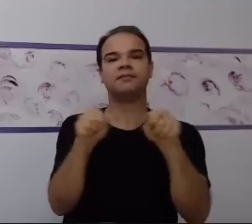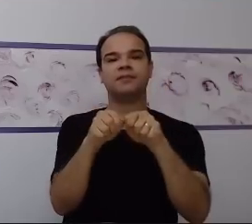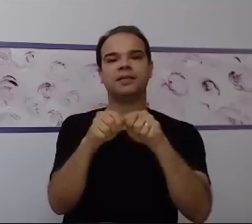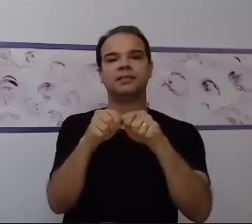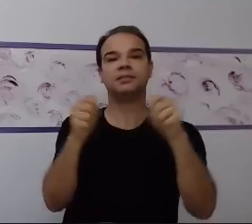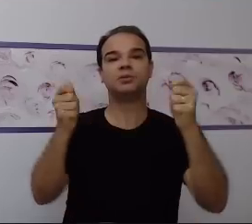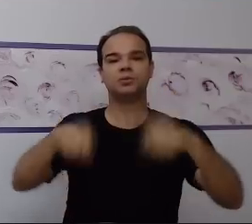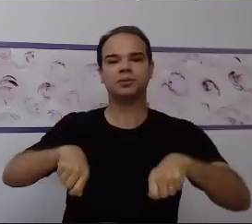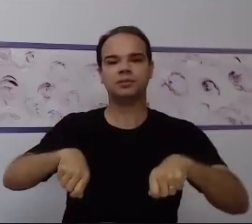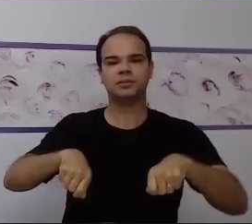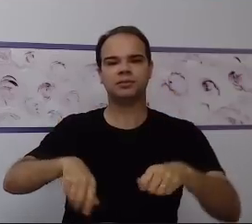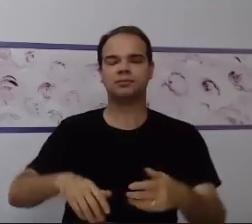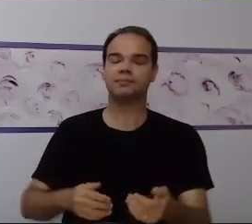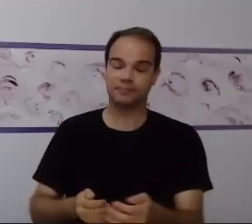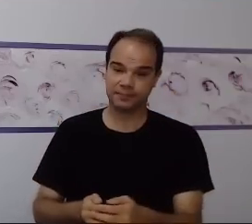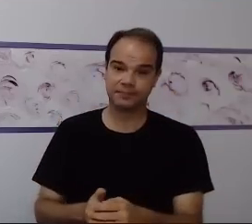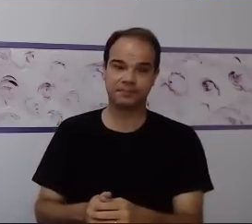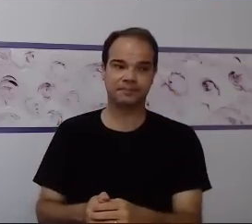fazer?